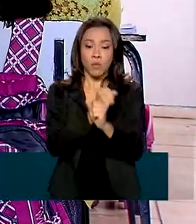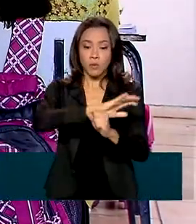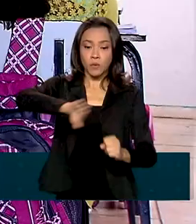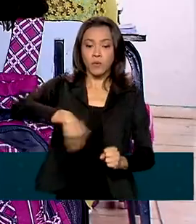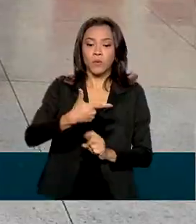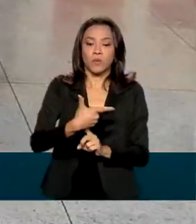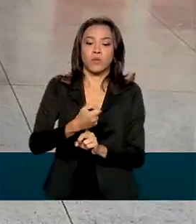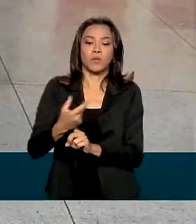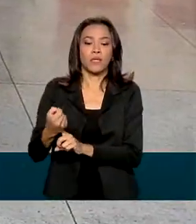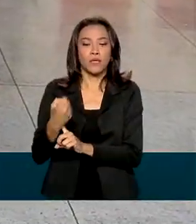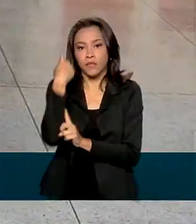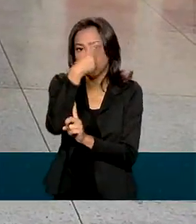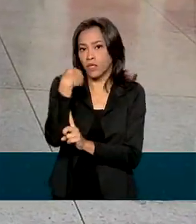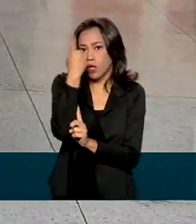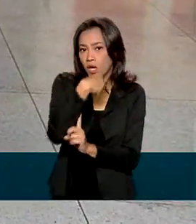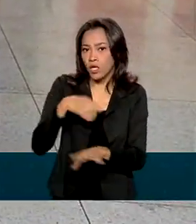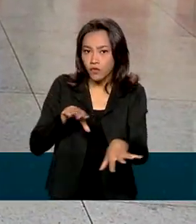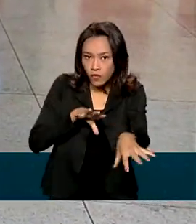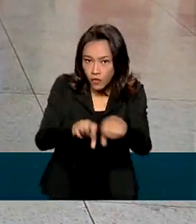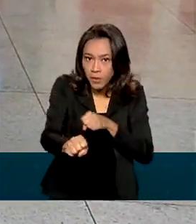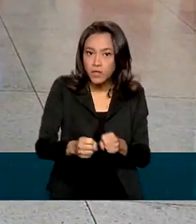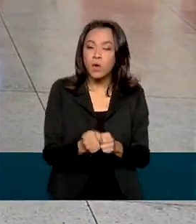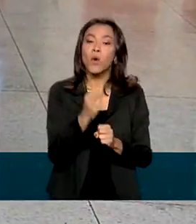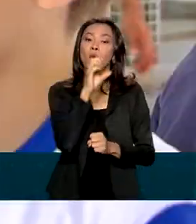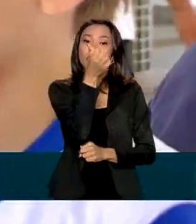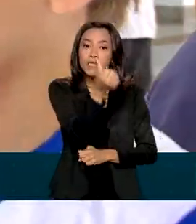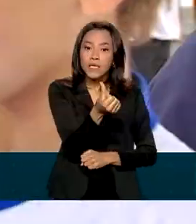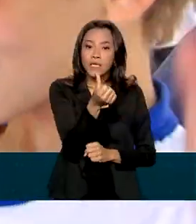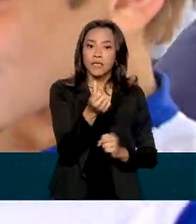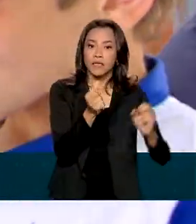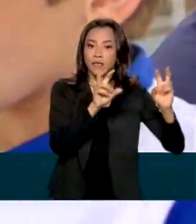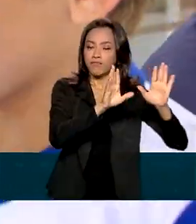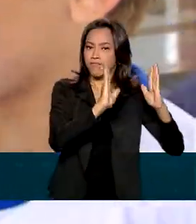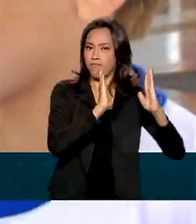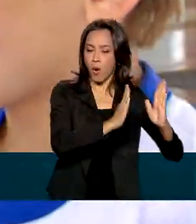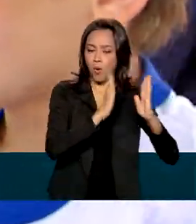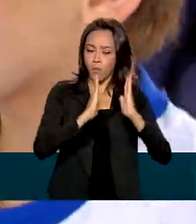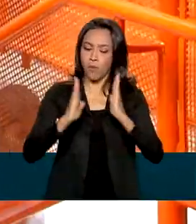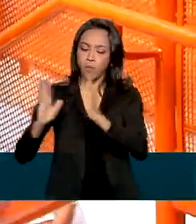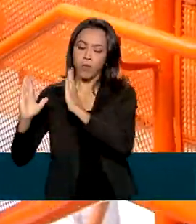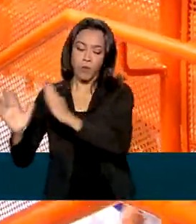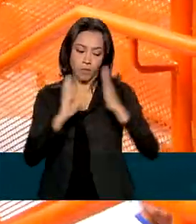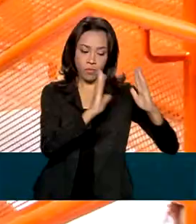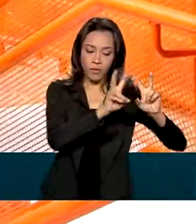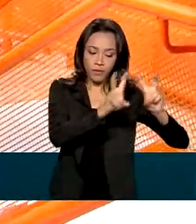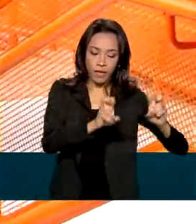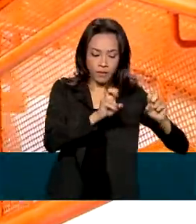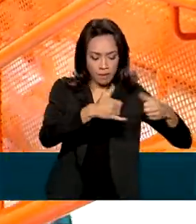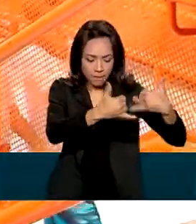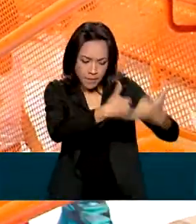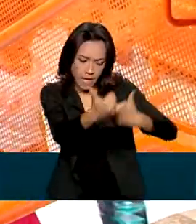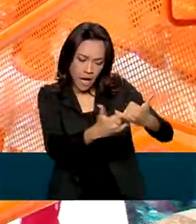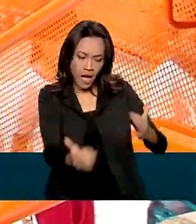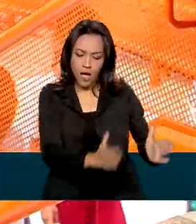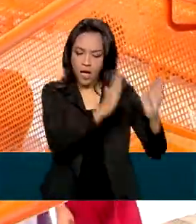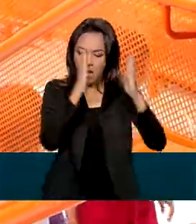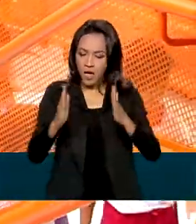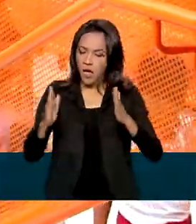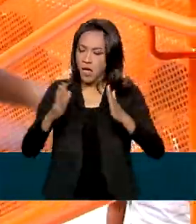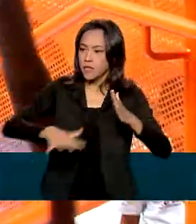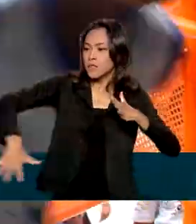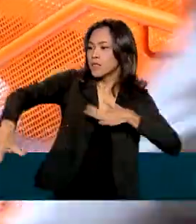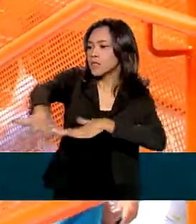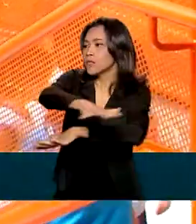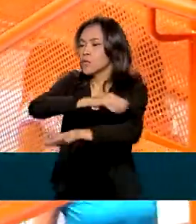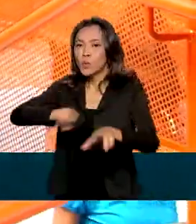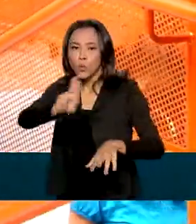de formação, distribuídas em seis módulos com temas que passam pelo brincar, a exploração dos espaços e a